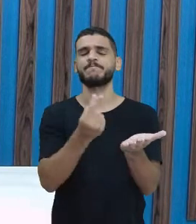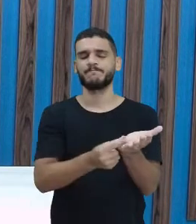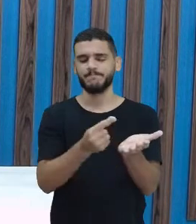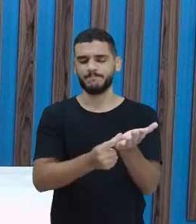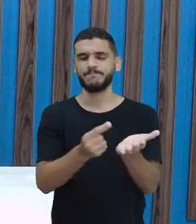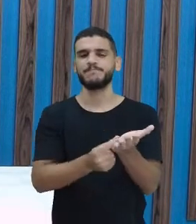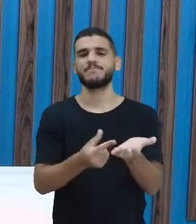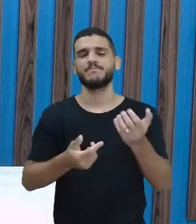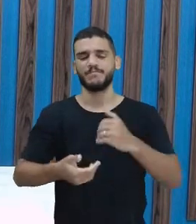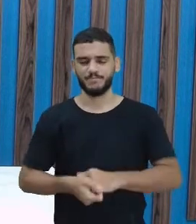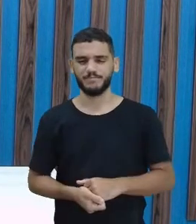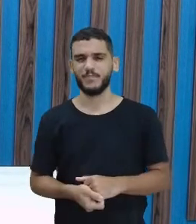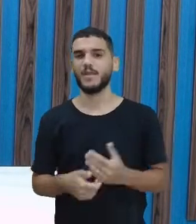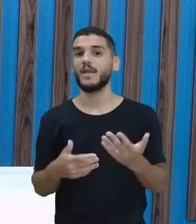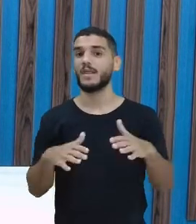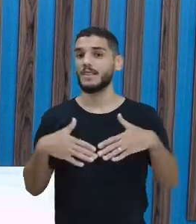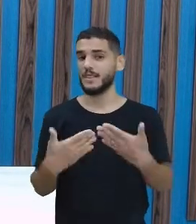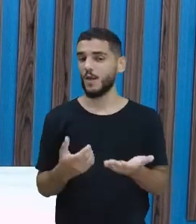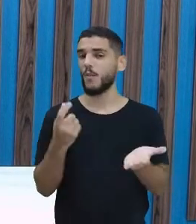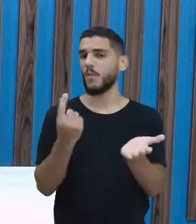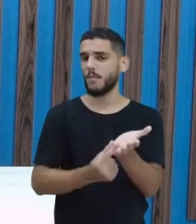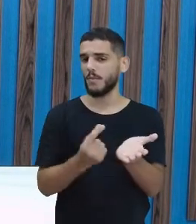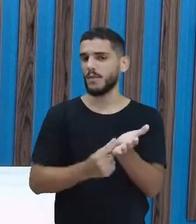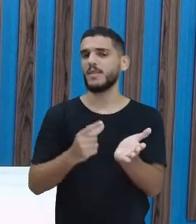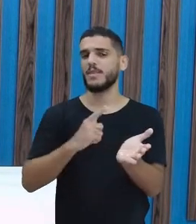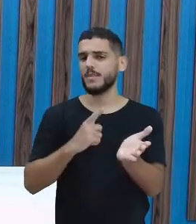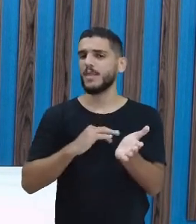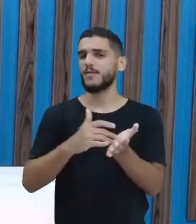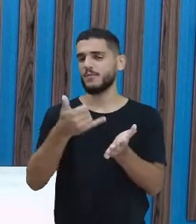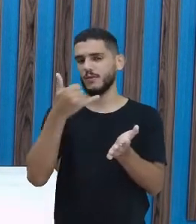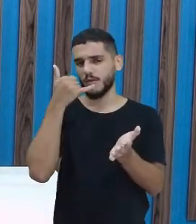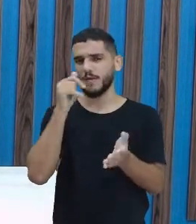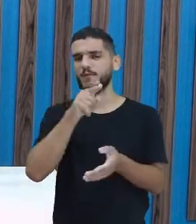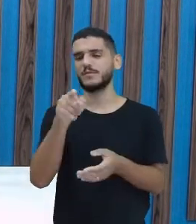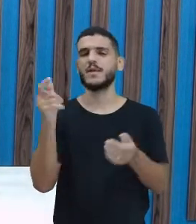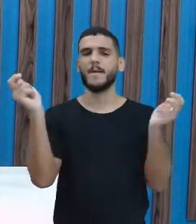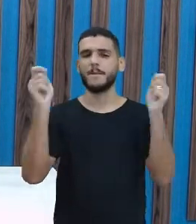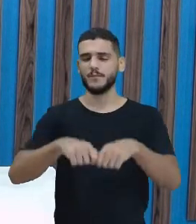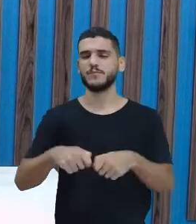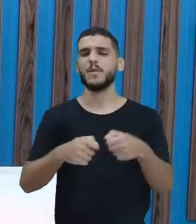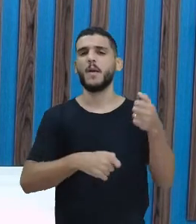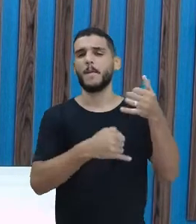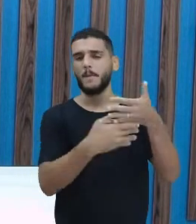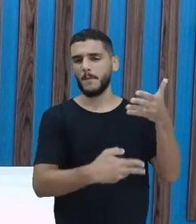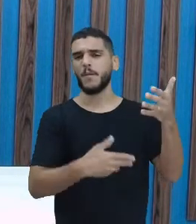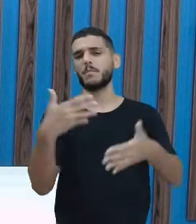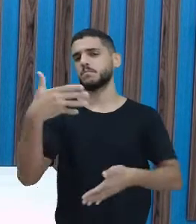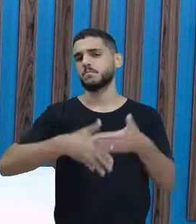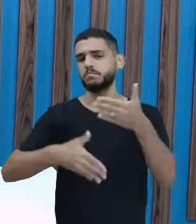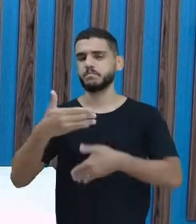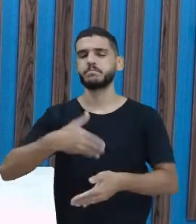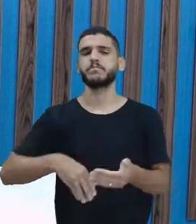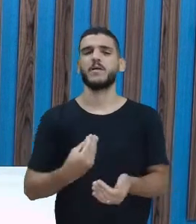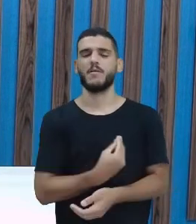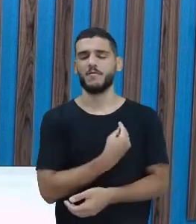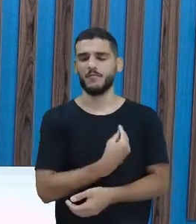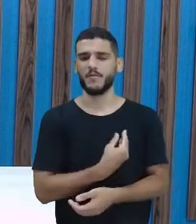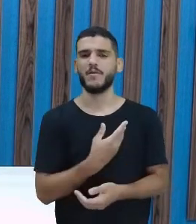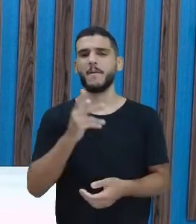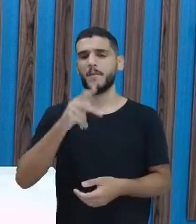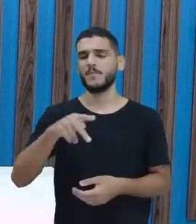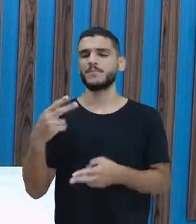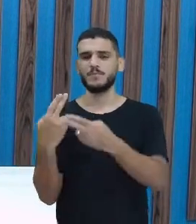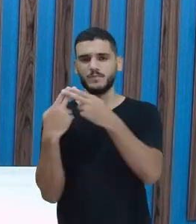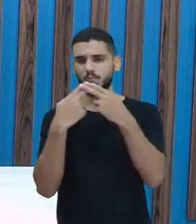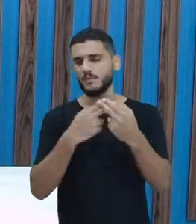aplicativo. Com o aplicativo já no celular, aí você vai poder conversar em tempo real com a professora Iris, que agora, nesse momento, está